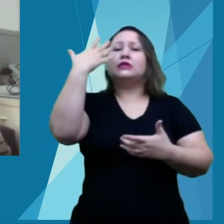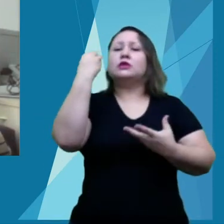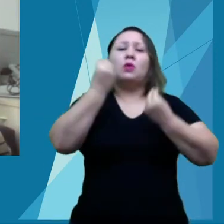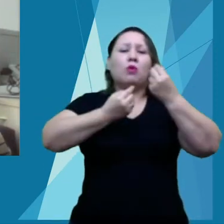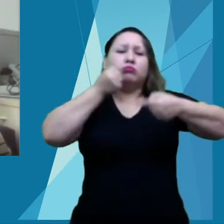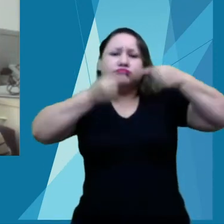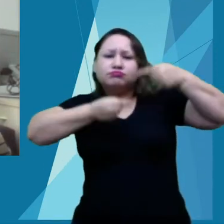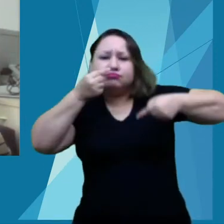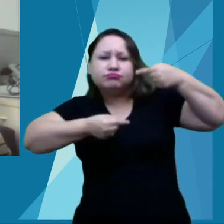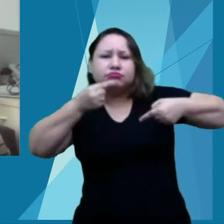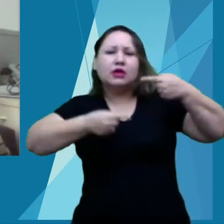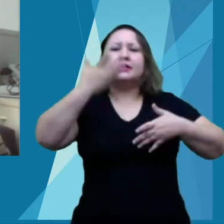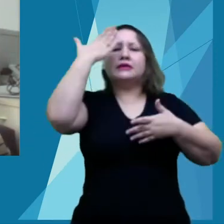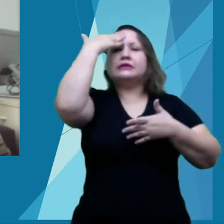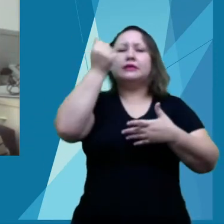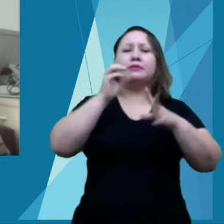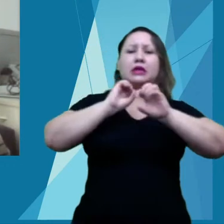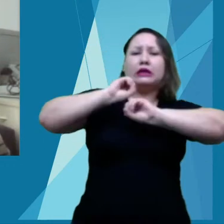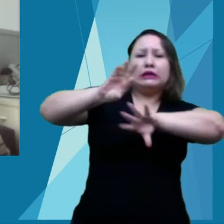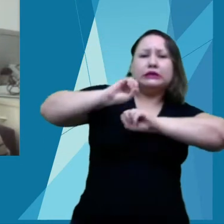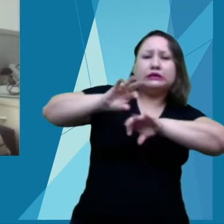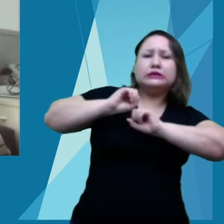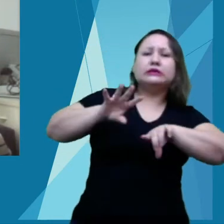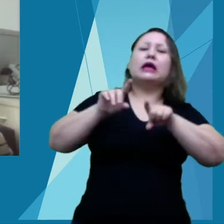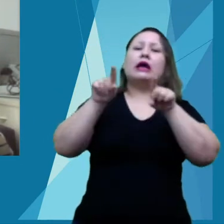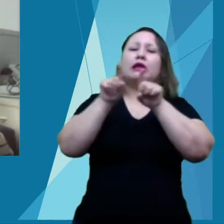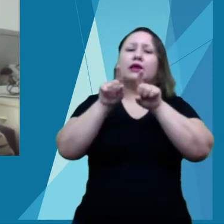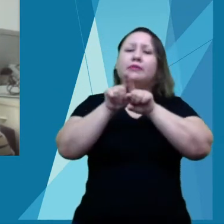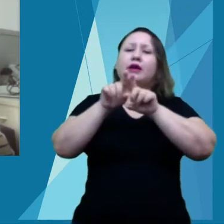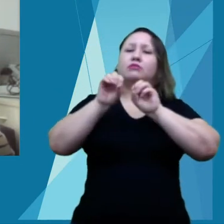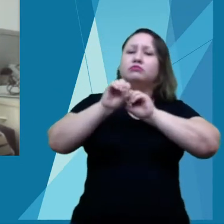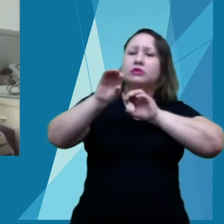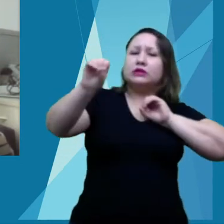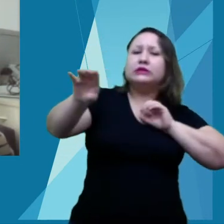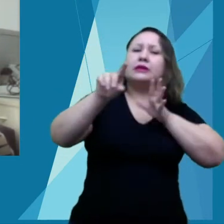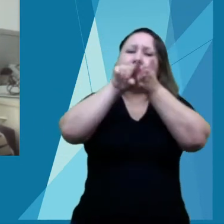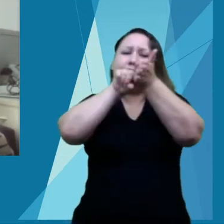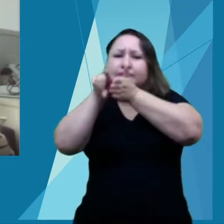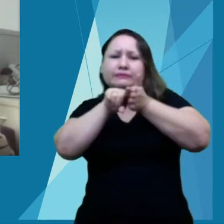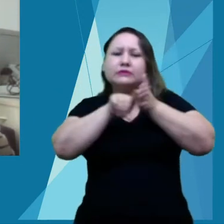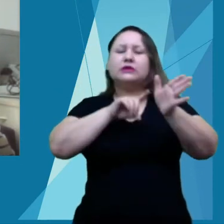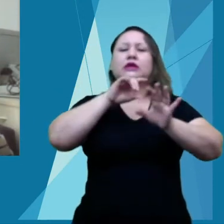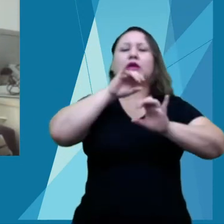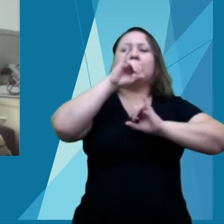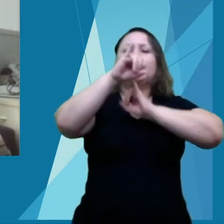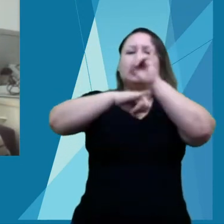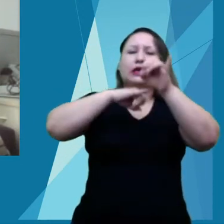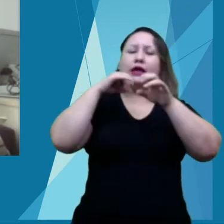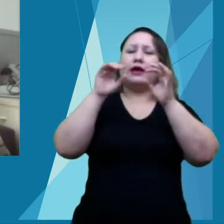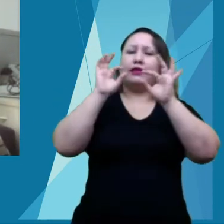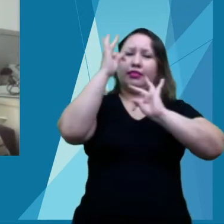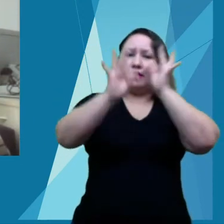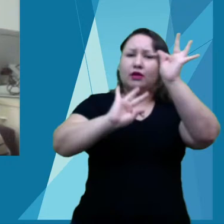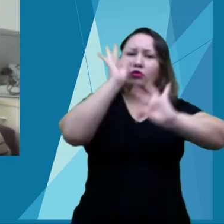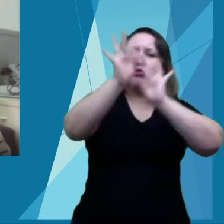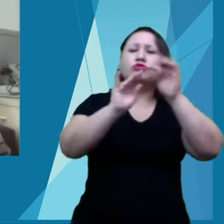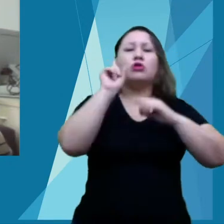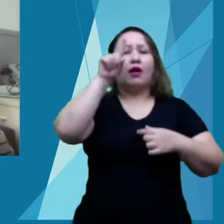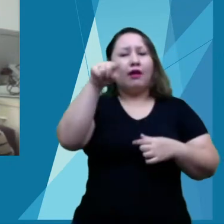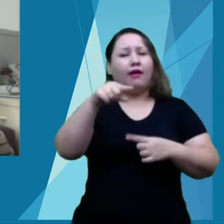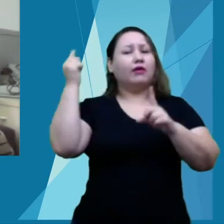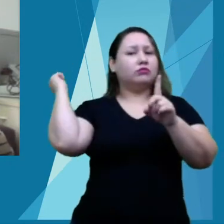na perspectiva do ensino, da pesquisa e da extensão. Então, diante desse grande desafio, desse grande tema,